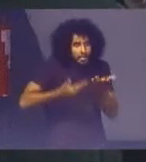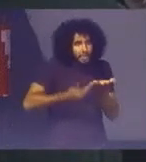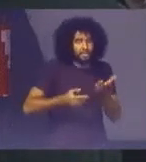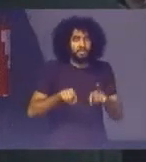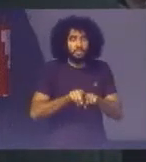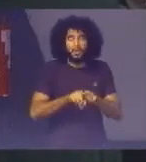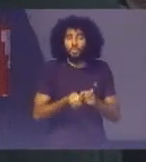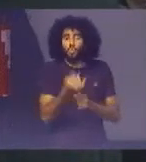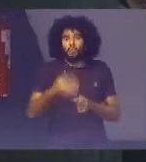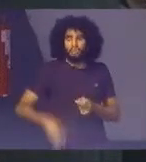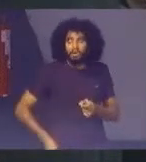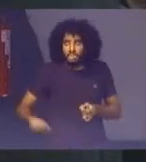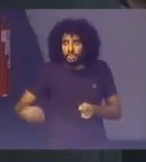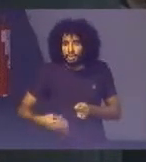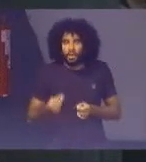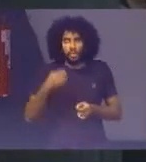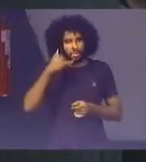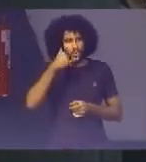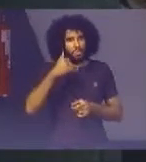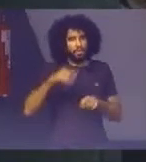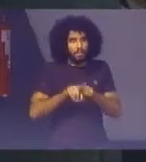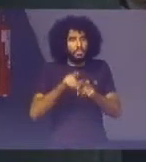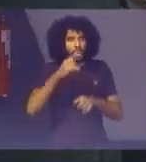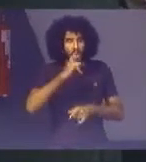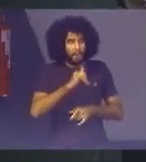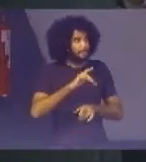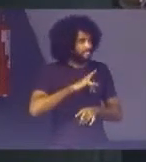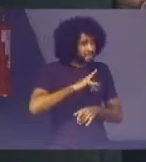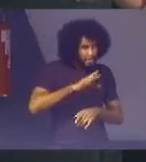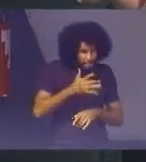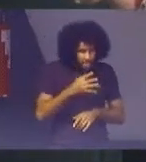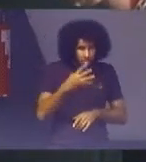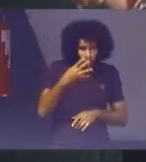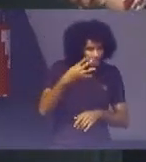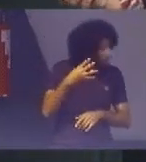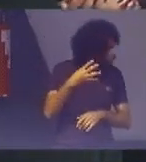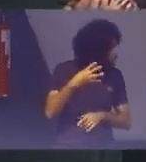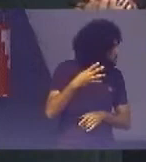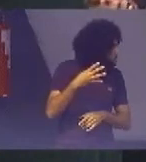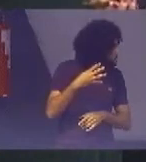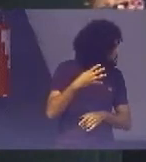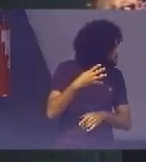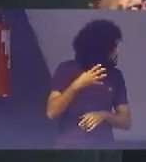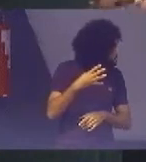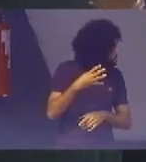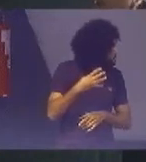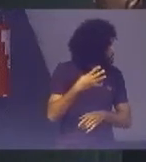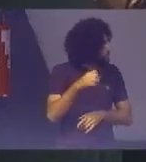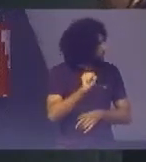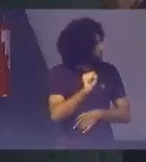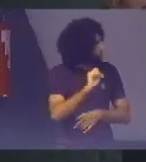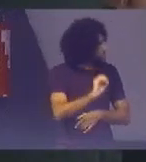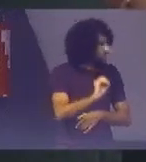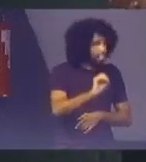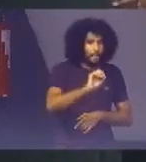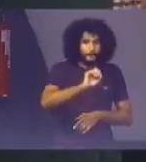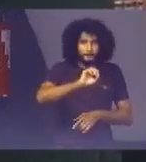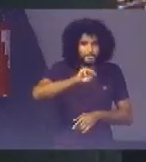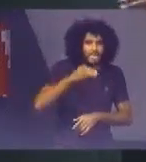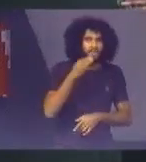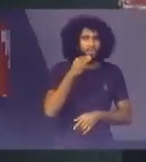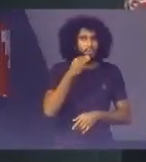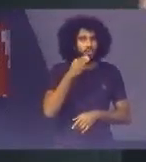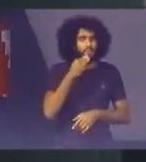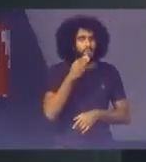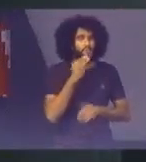São 468 milhões Que se gasta Com energia E aqui Esse painel